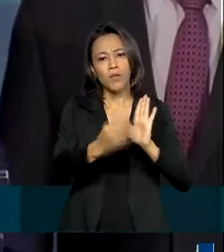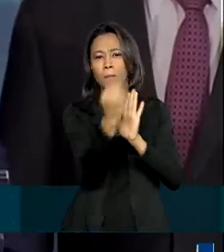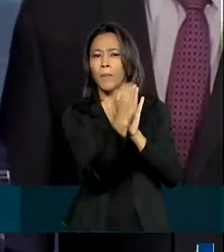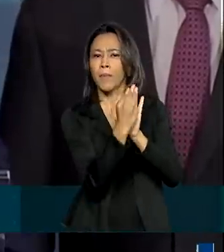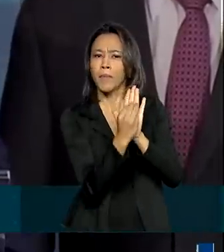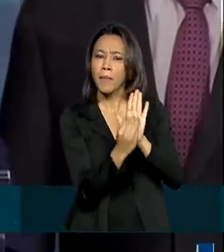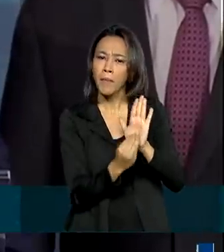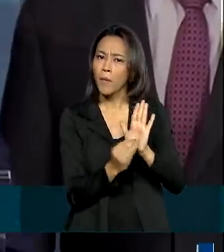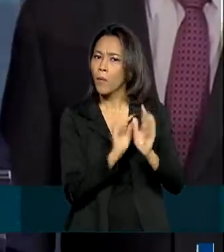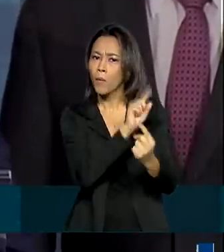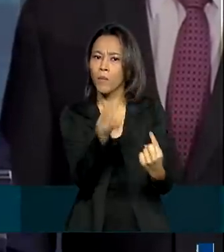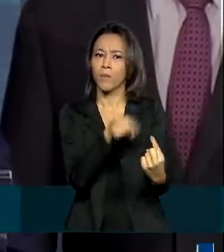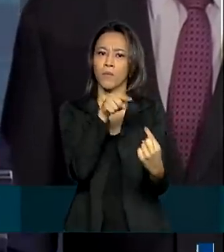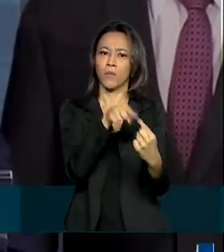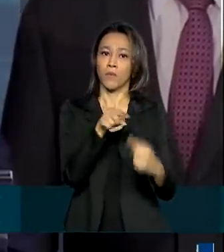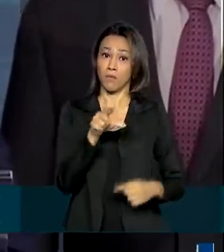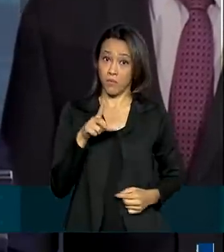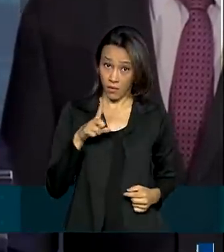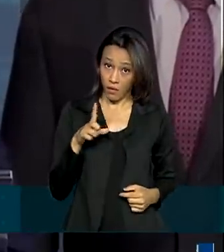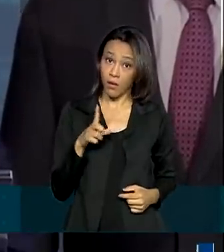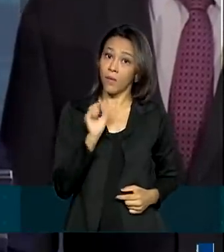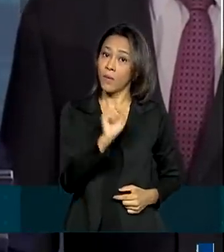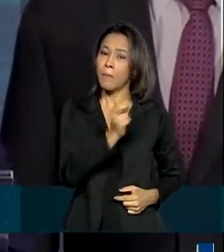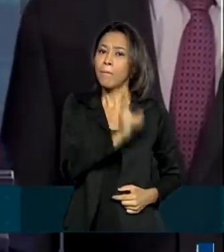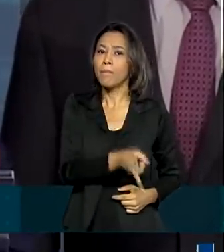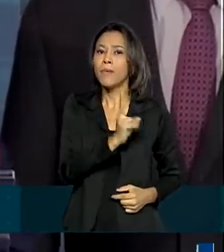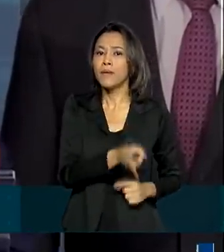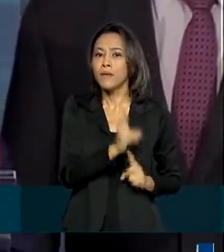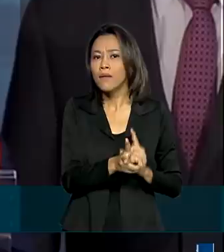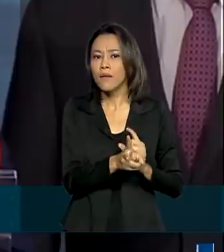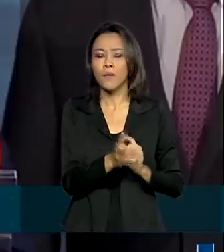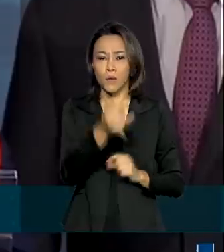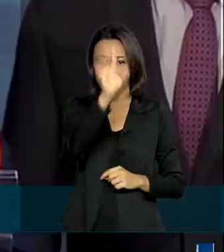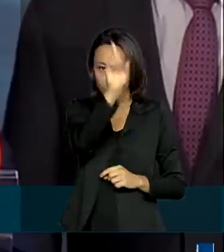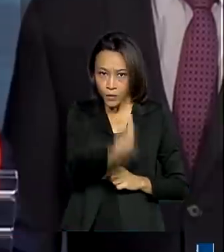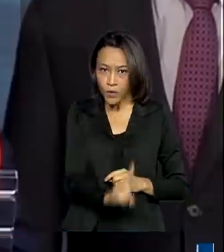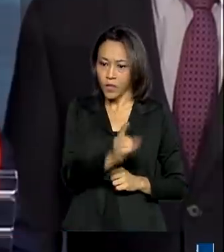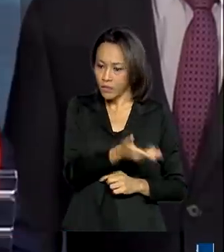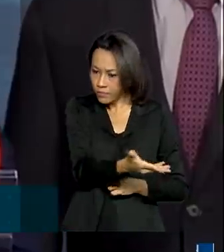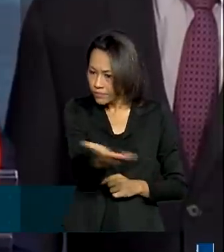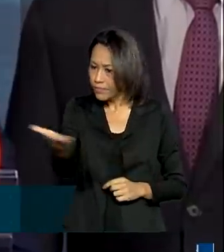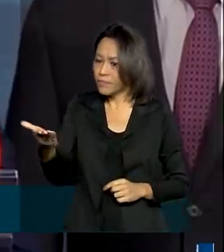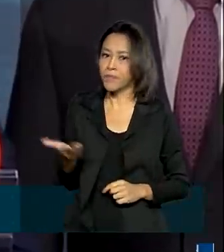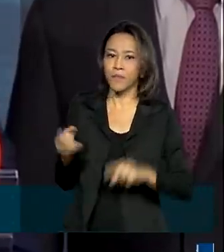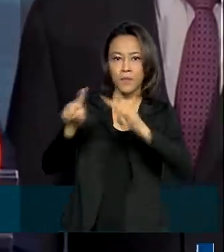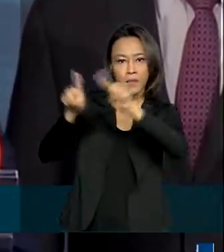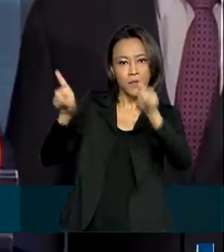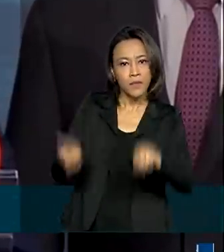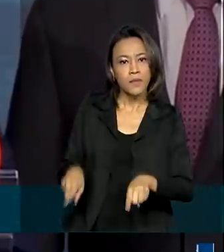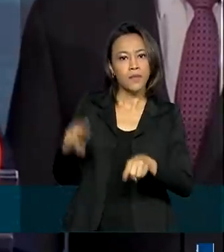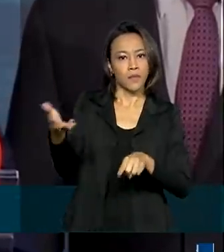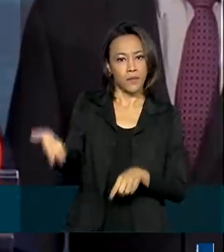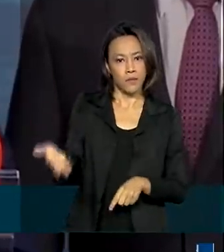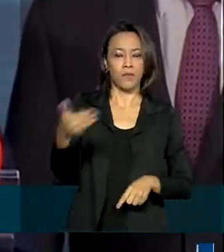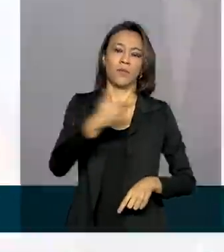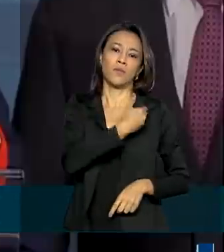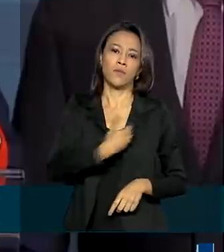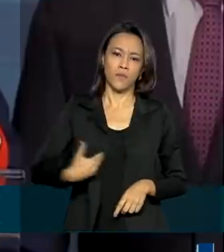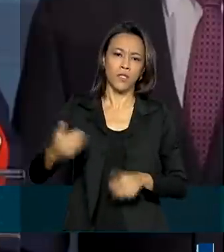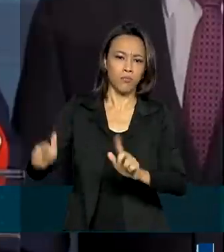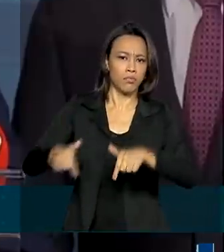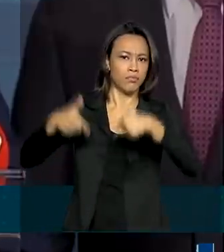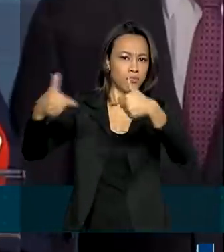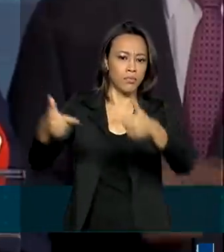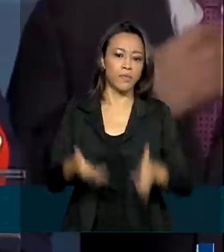preservar os atuais direitos dos servidores que estão em exercício nos seus cargos